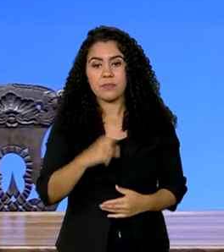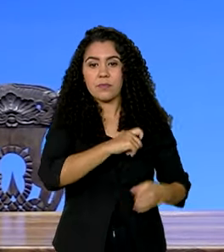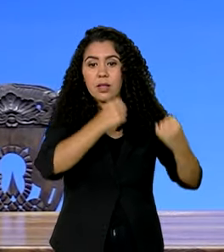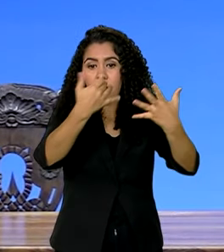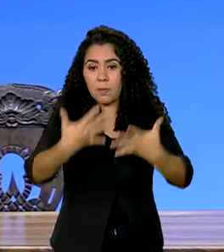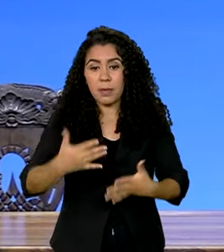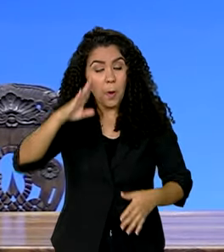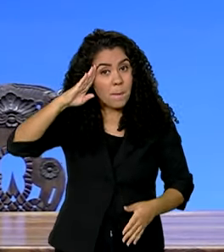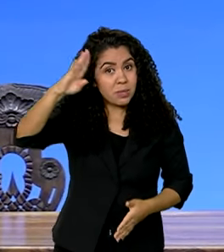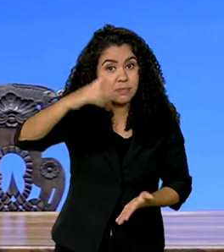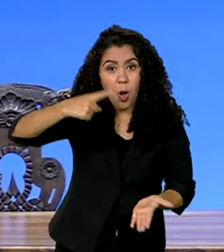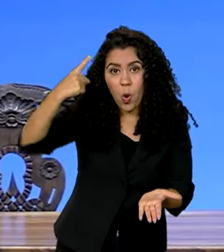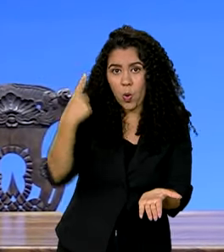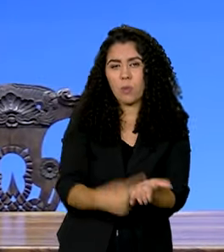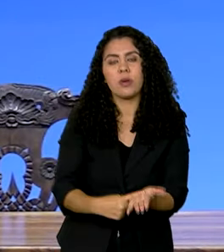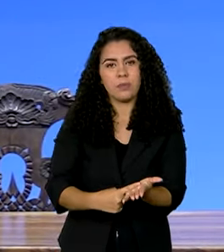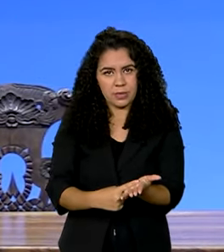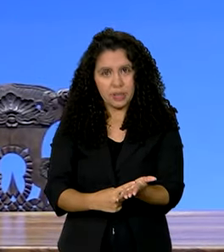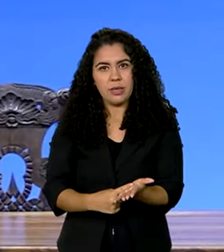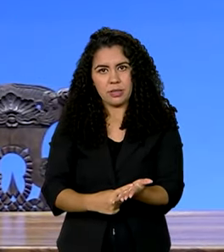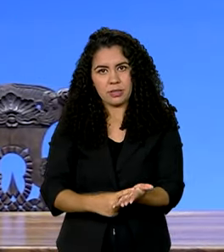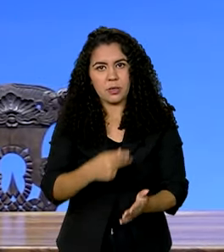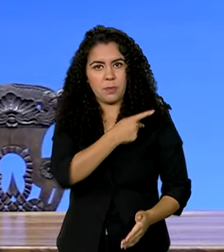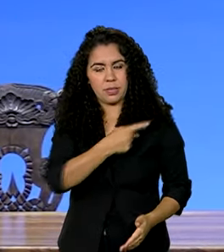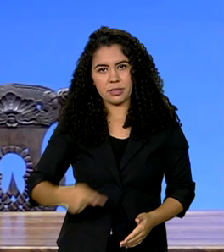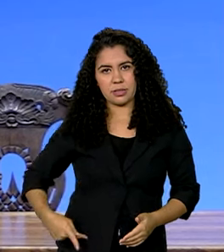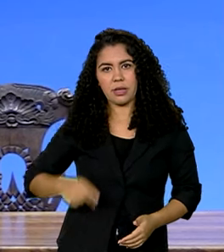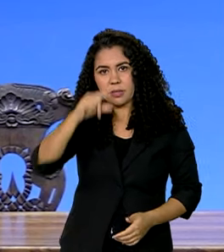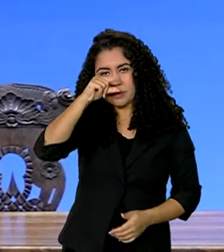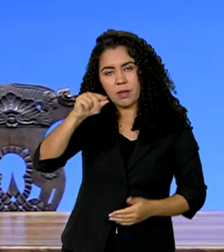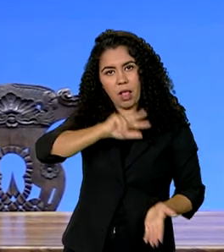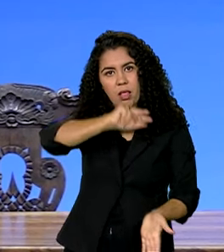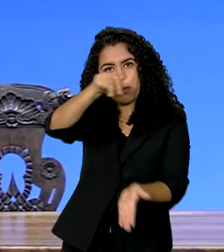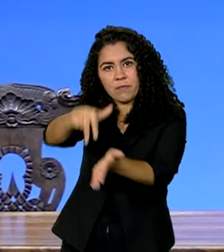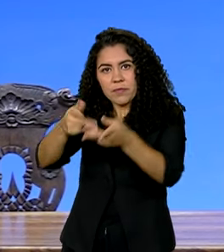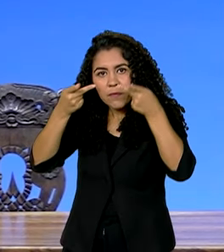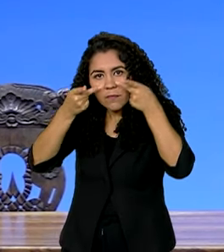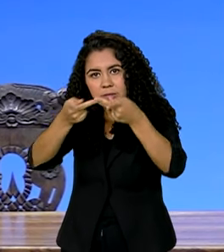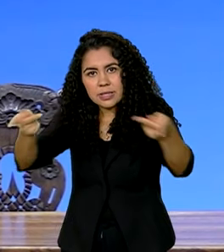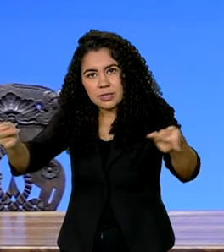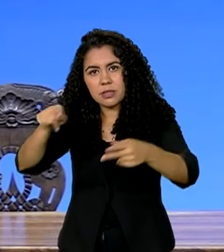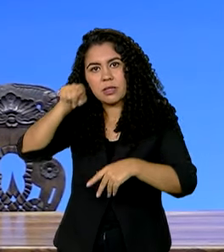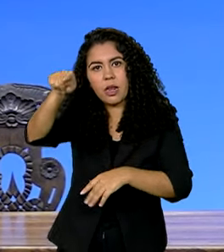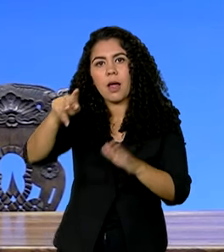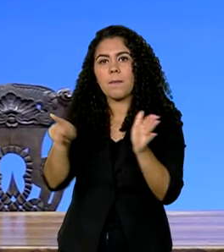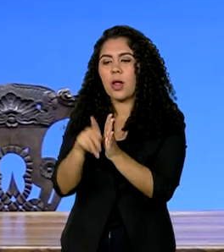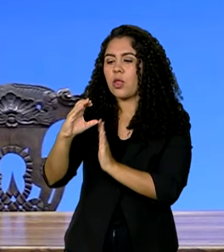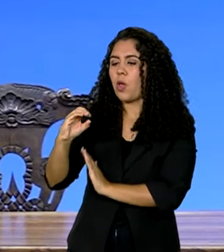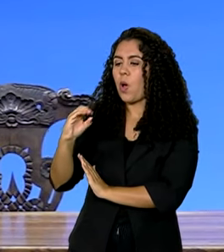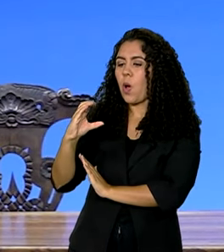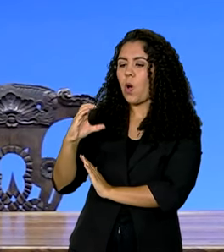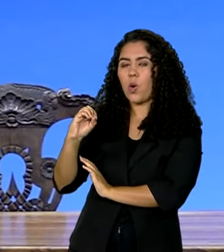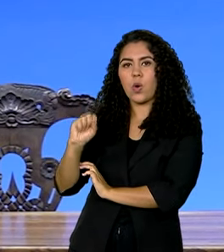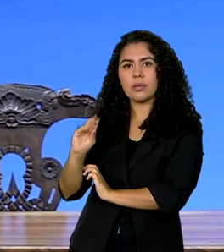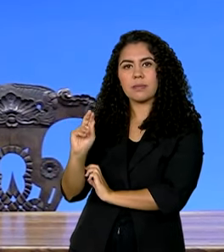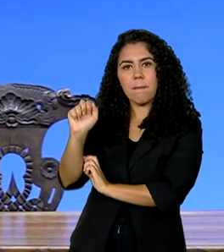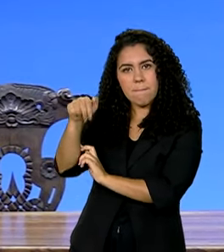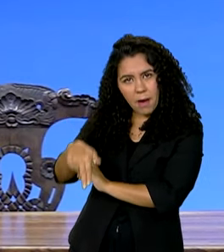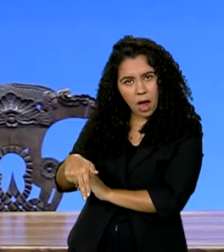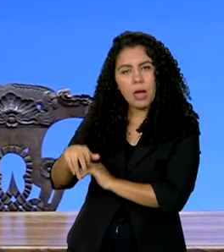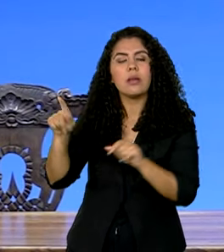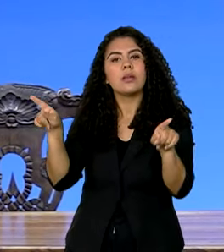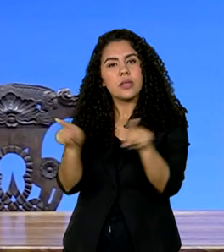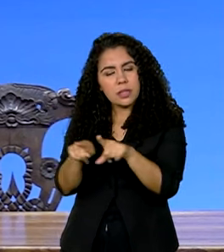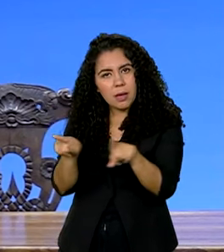principal da visita é justamente a sétima sessão plenária da Cosban e ao mesmo tempo ele vai